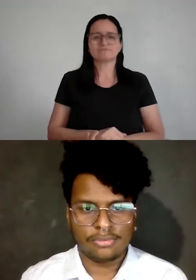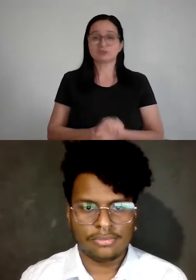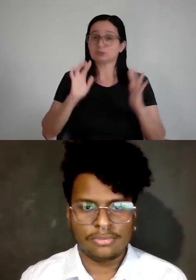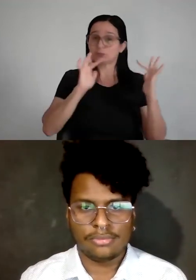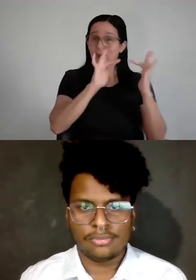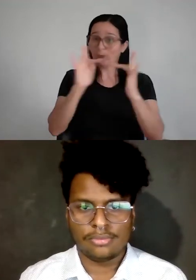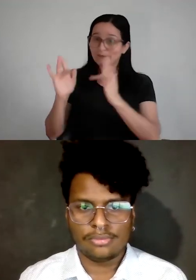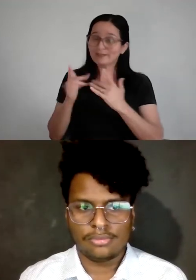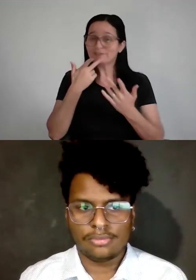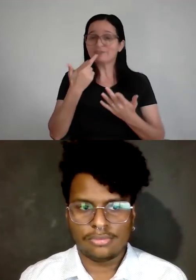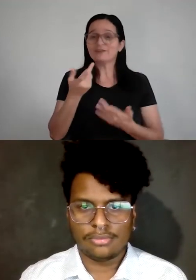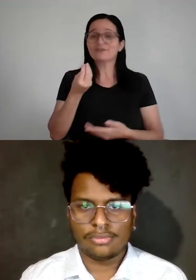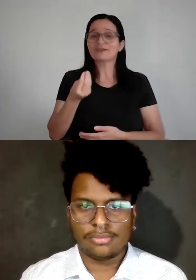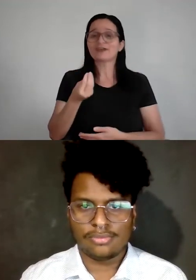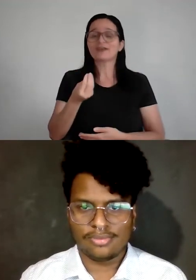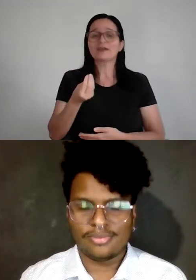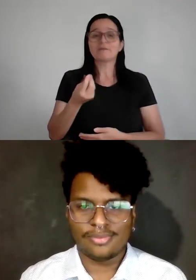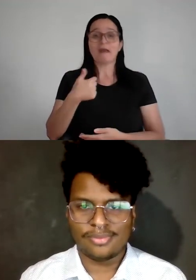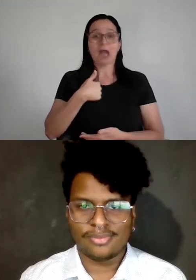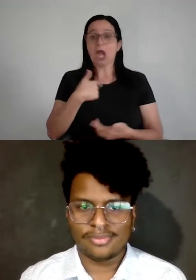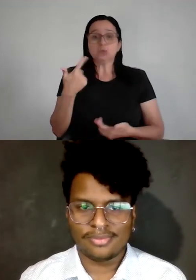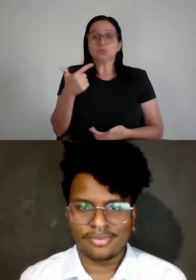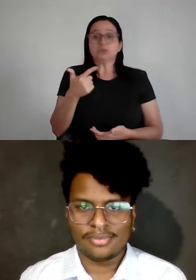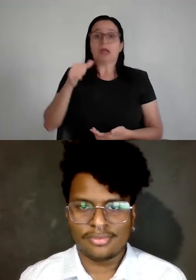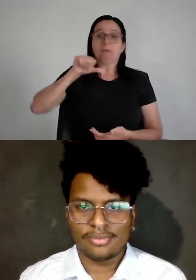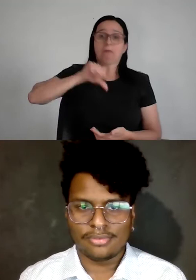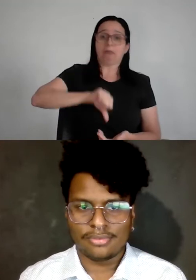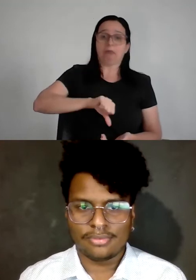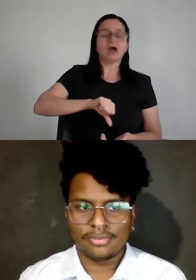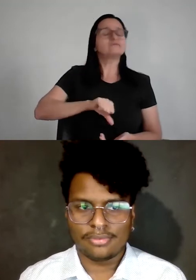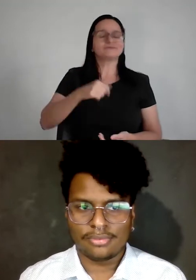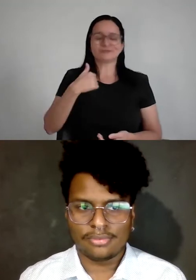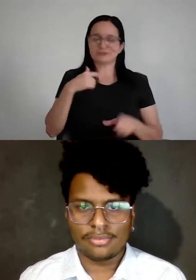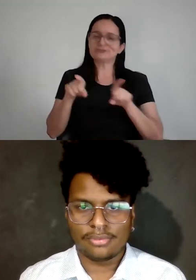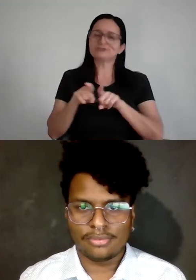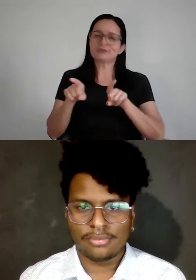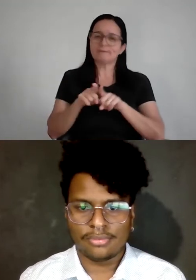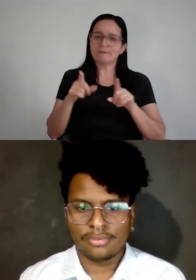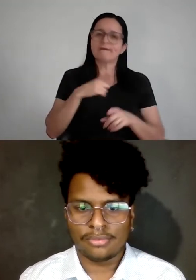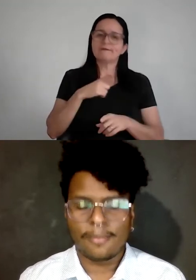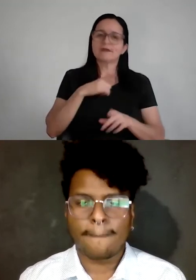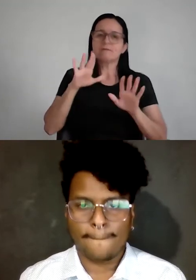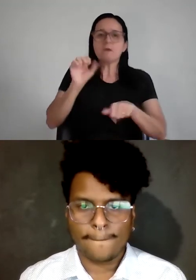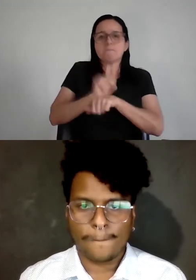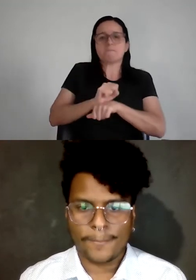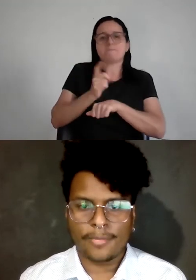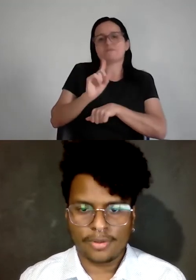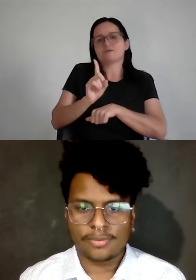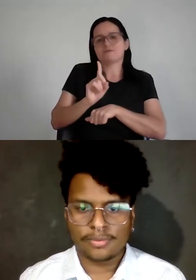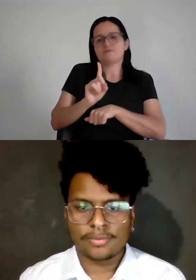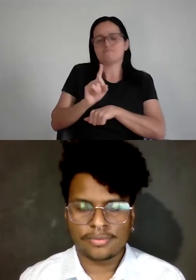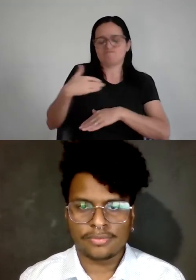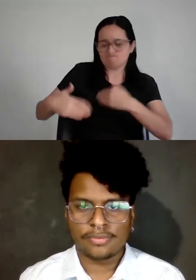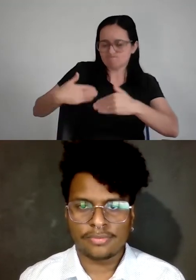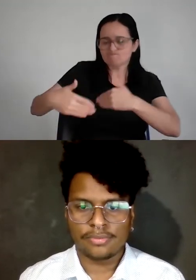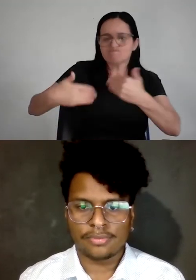é que eu estou falando aqui de símbolo de impostor, porque eu também não tenho, eu também tenho, a questão é que ele não me inviabilizou na onde você está, para